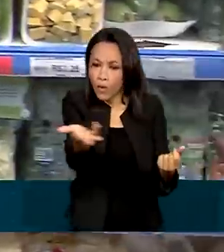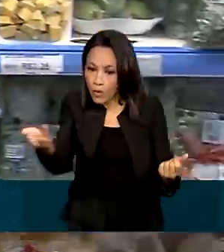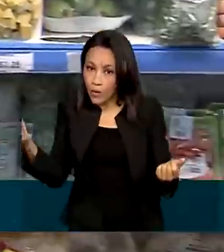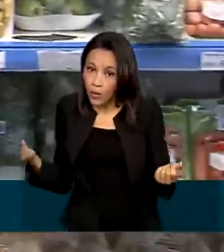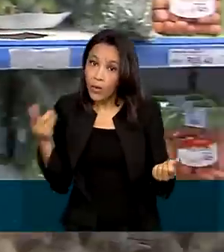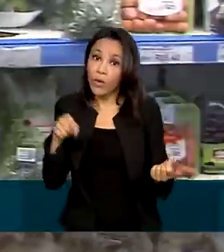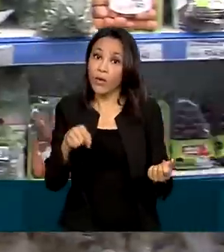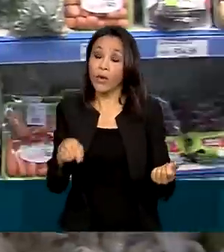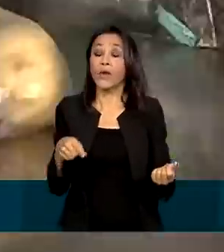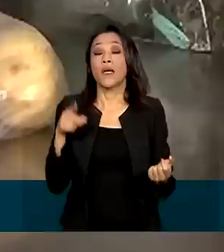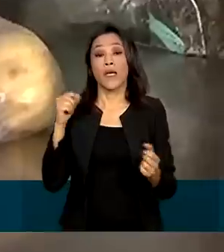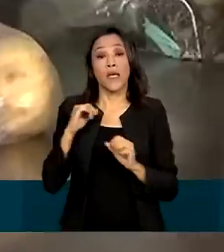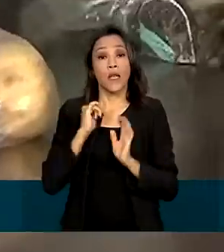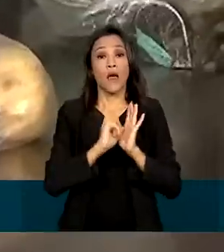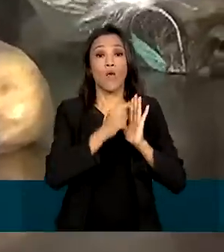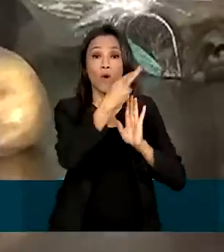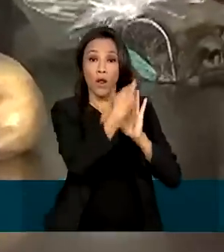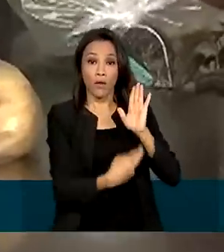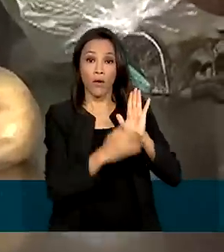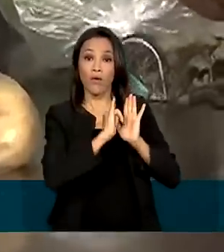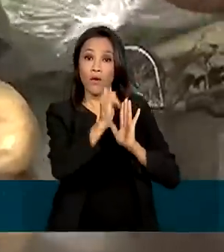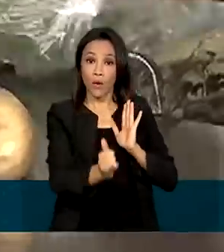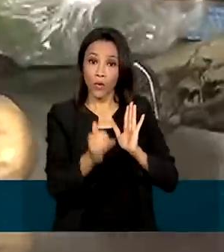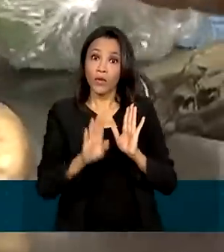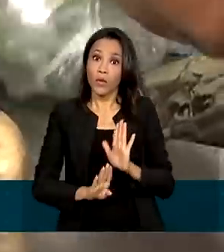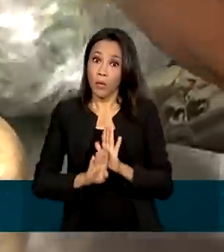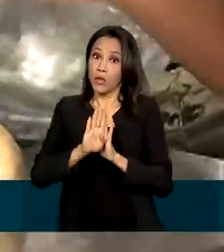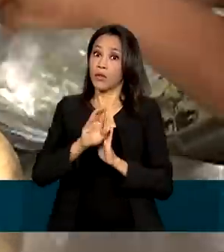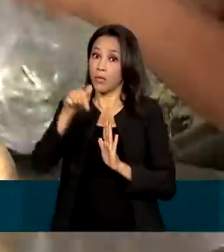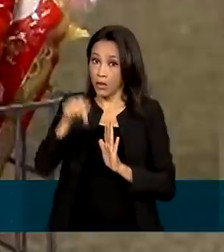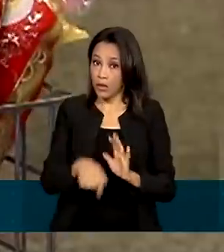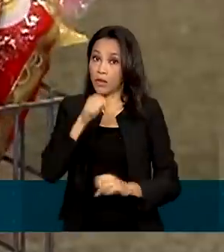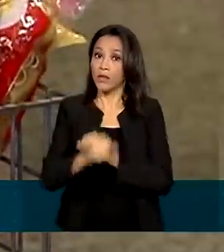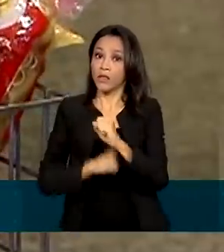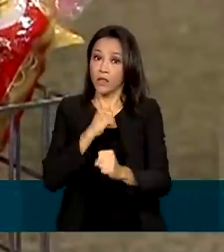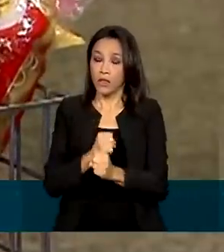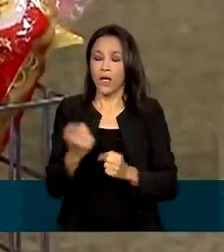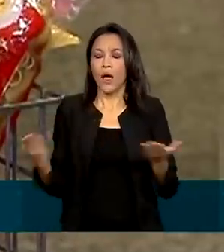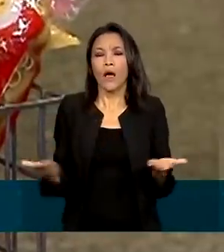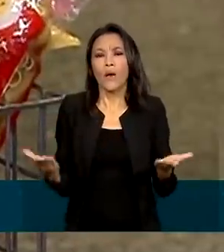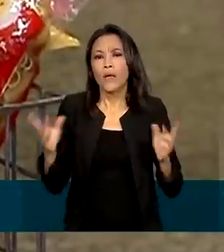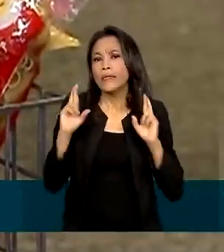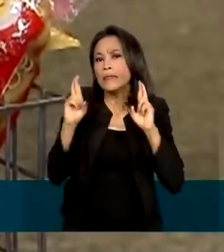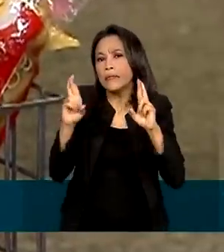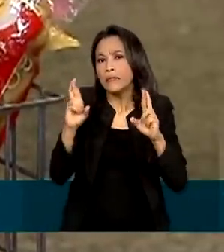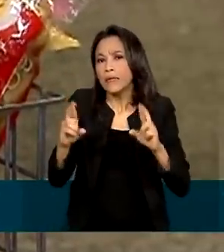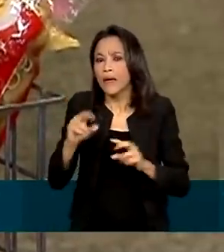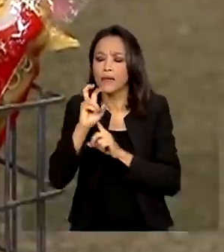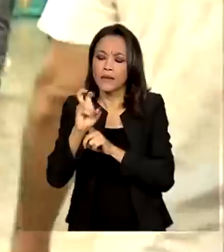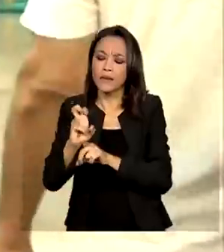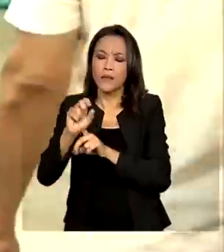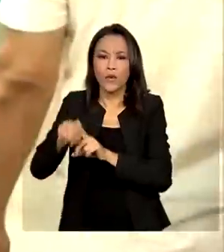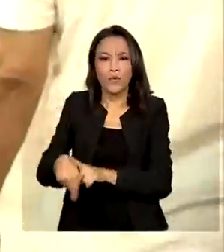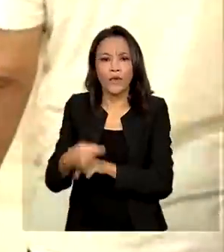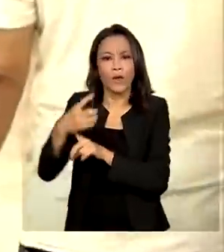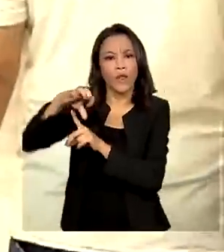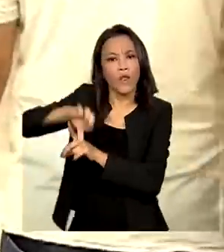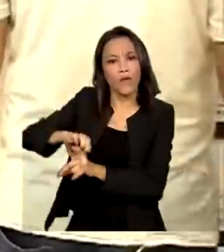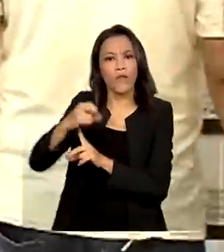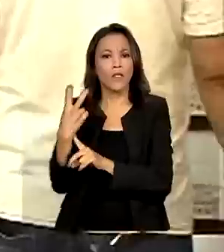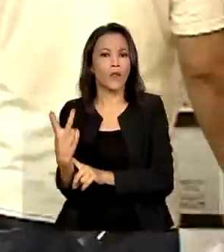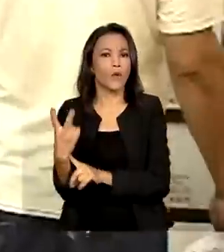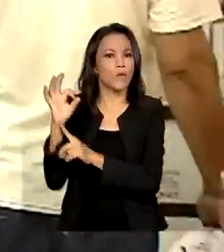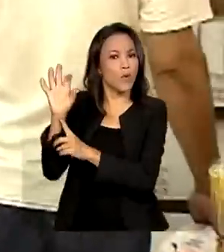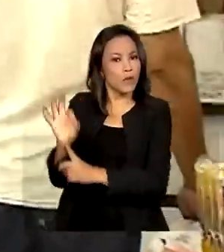pela sexta semana seguida a projeção para este ano. Agora, a expectativa é de 5,92